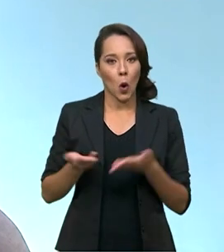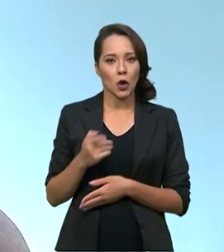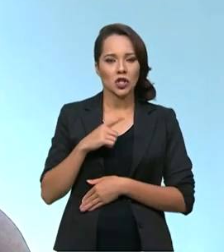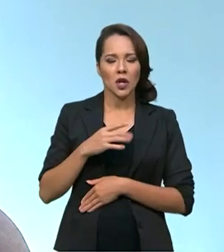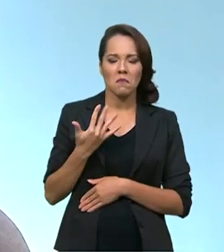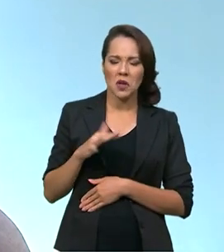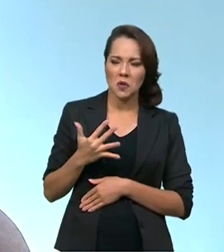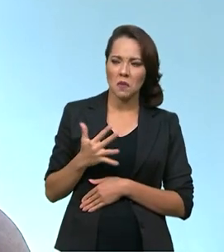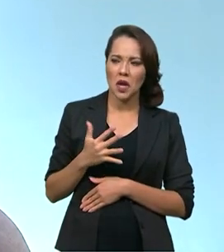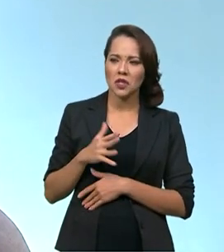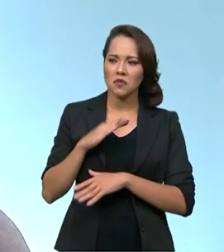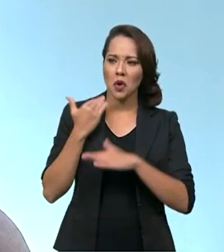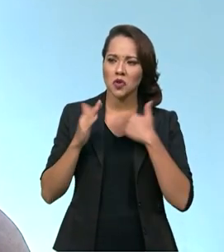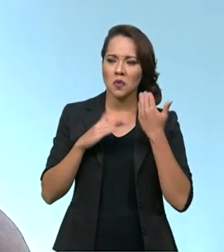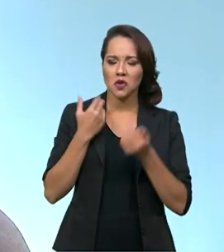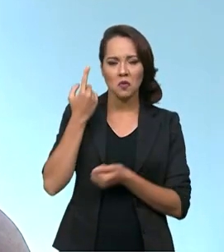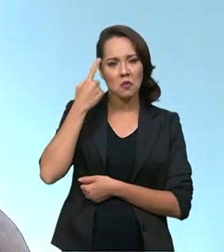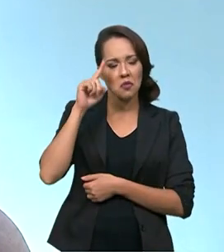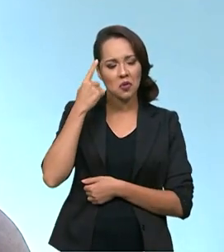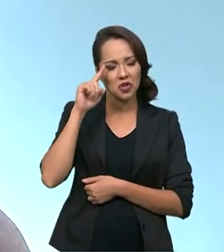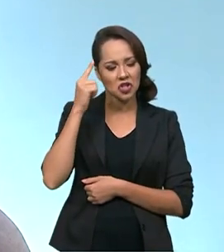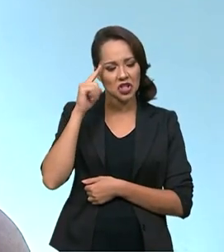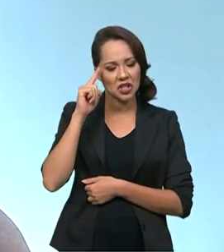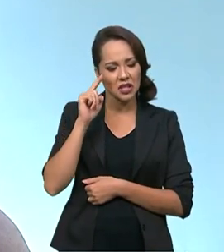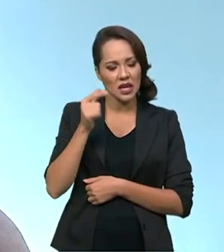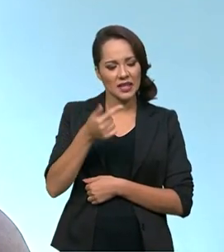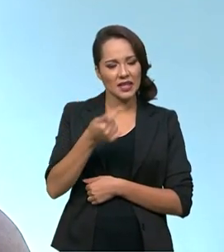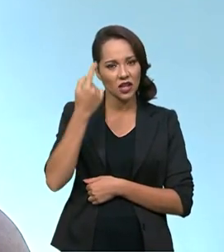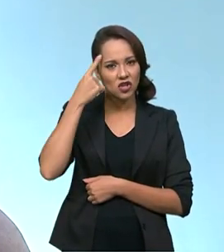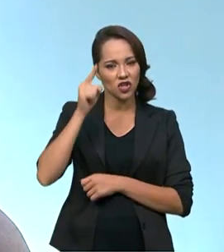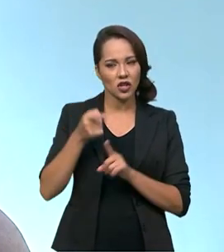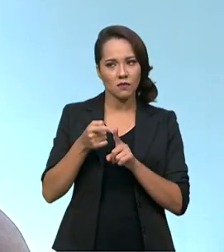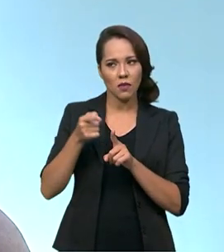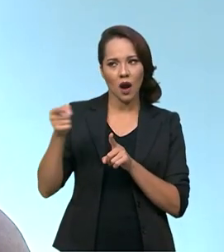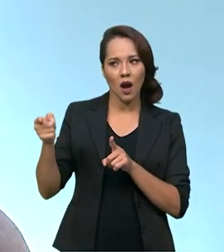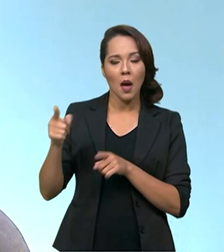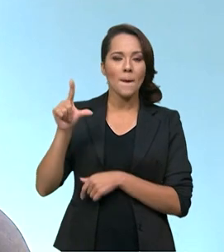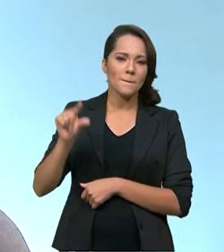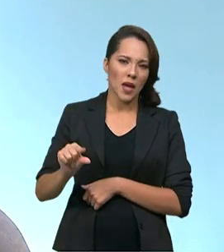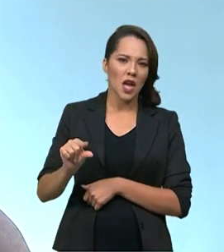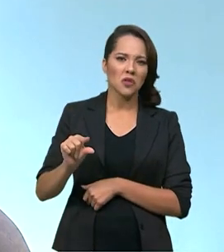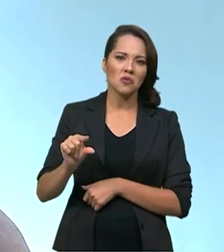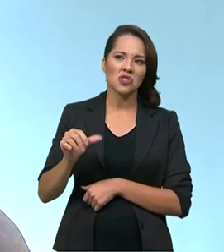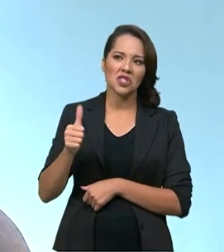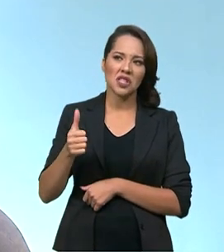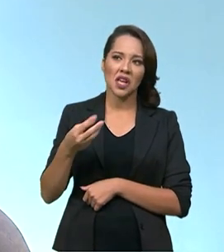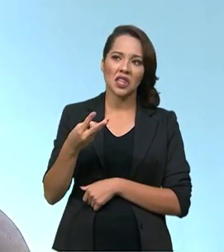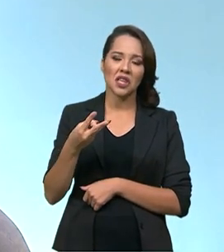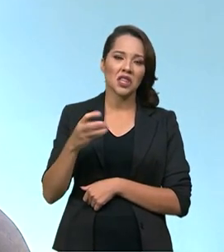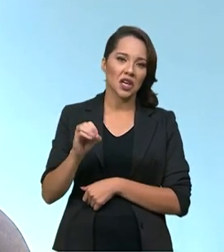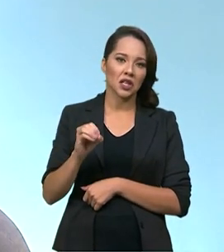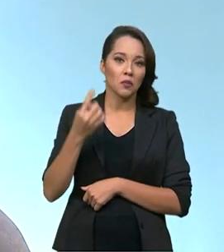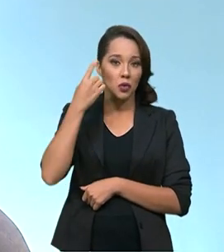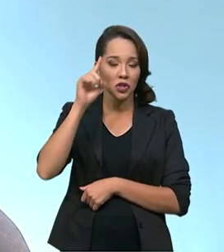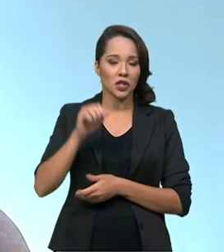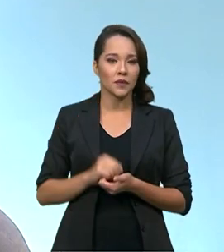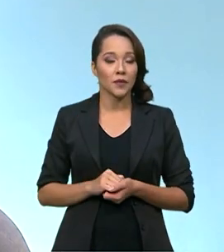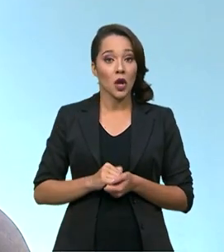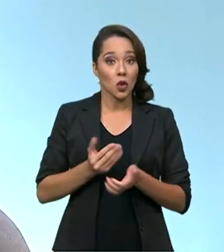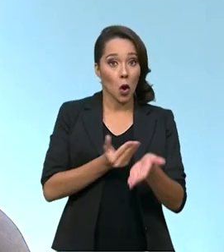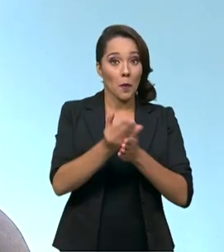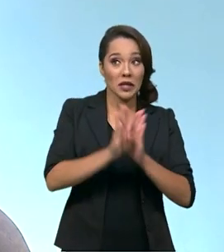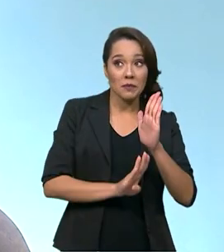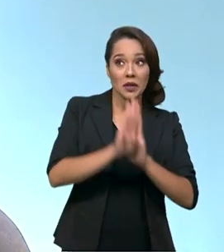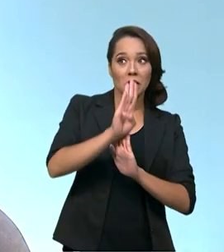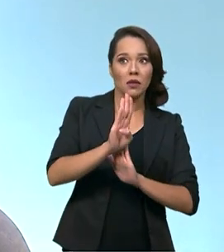temos uma média móvel de óbitos nos últimos sete dias inferior a 130 casos. No pico da